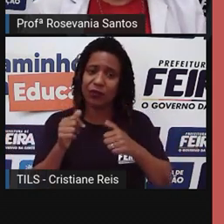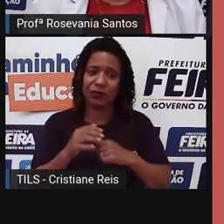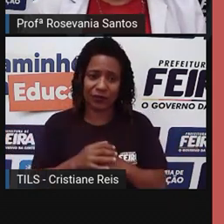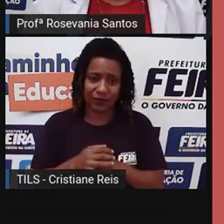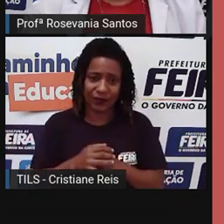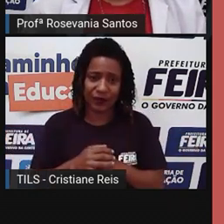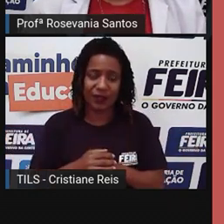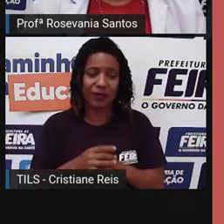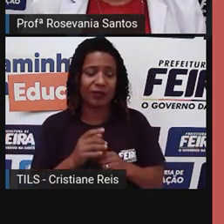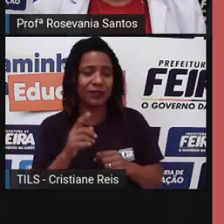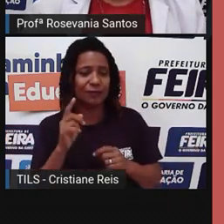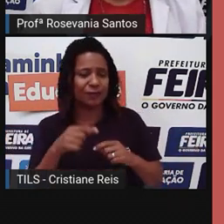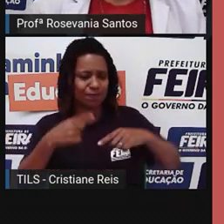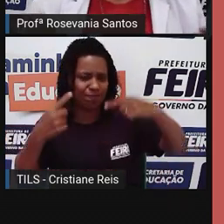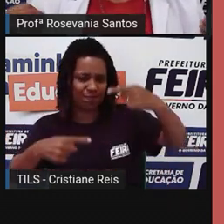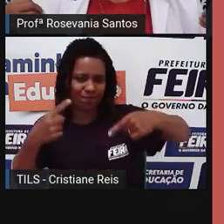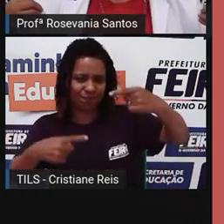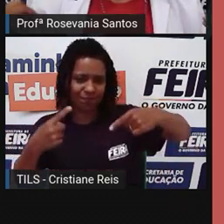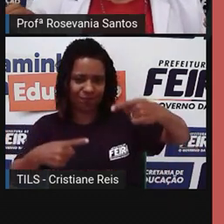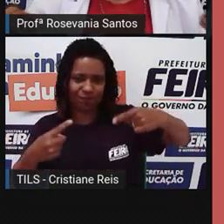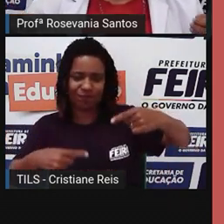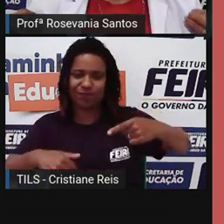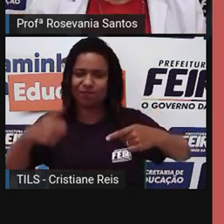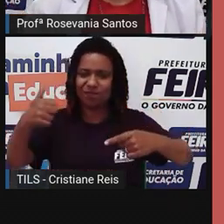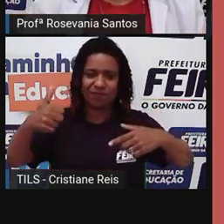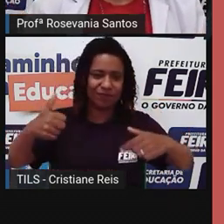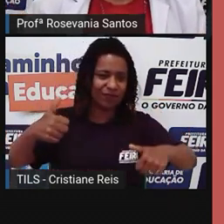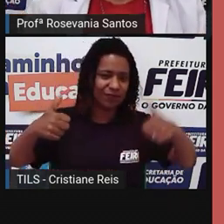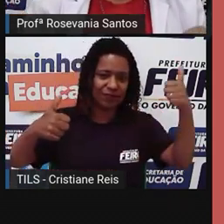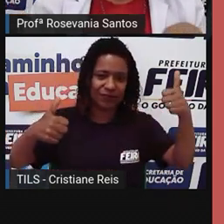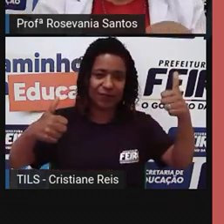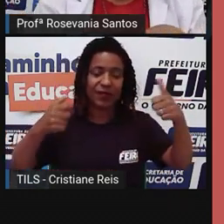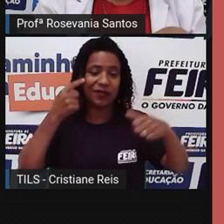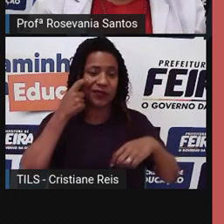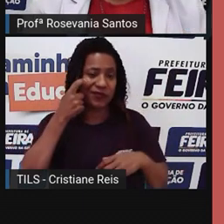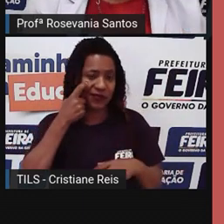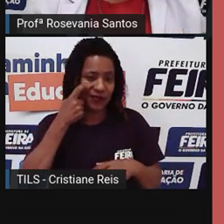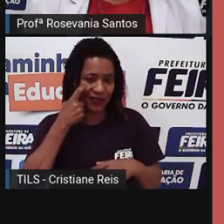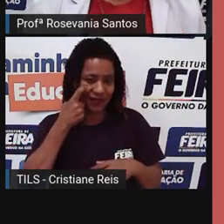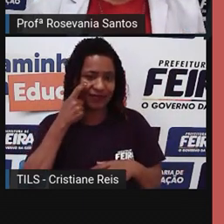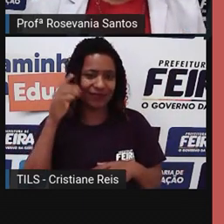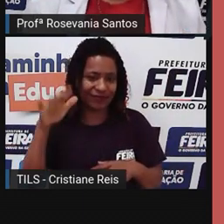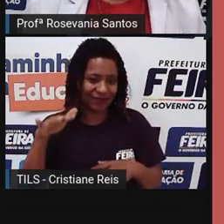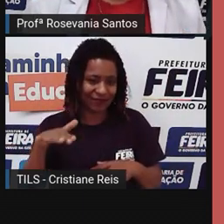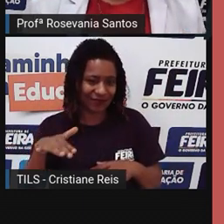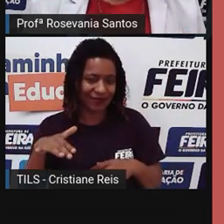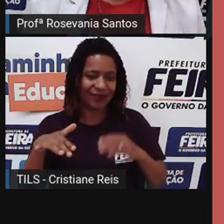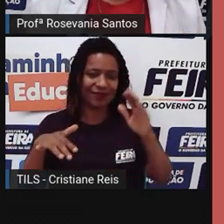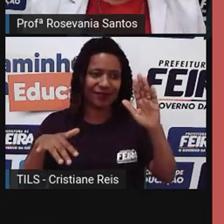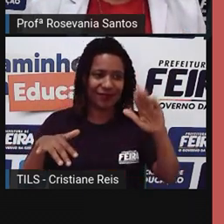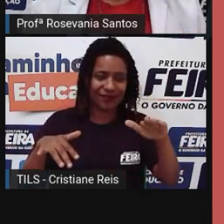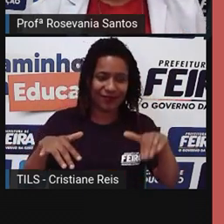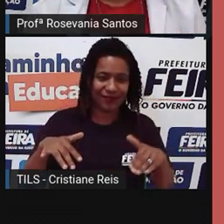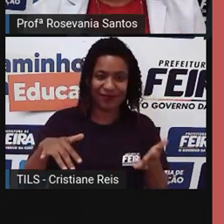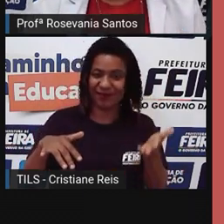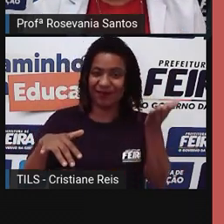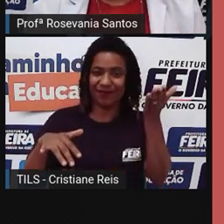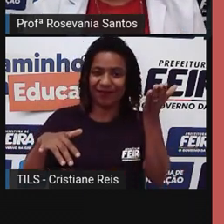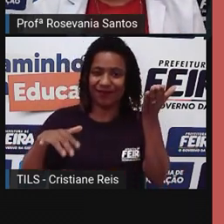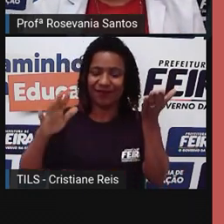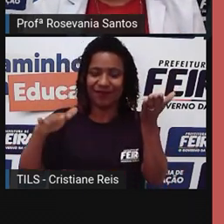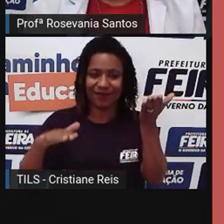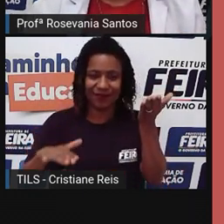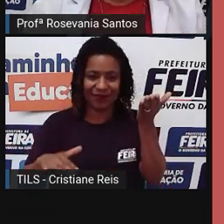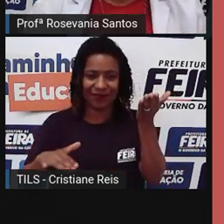possa escolher onde é que você vai comprar. Até porque também você manter tudo tabelado, digamos assim, tudo do mesmo preço ali,